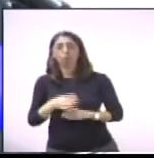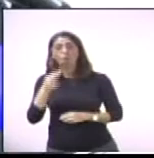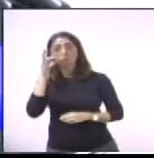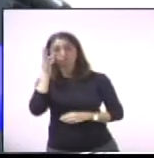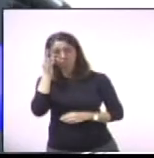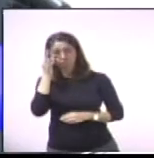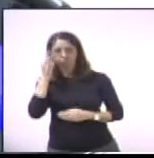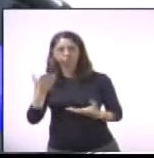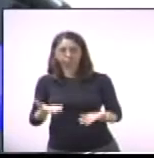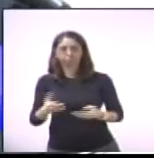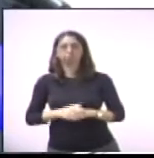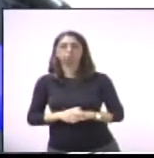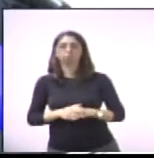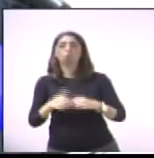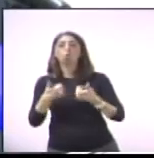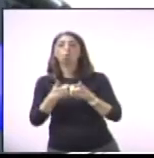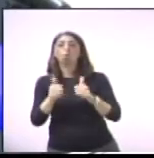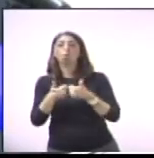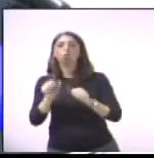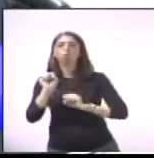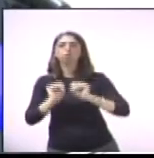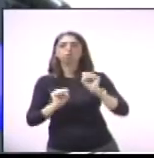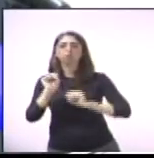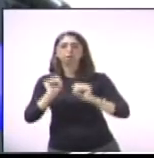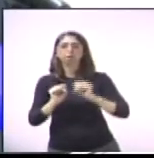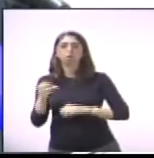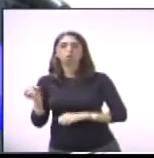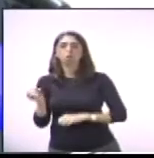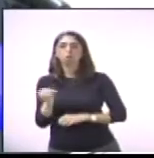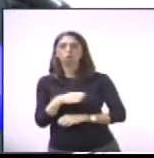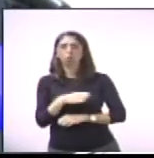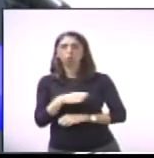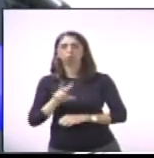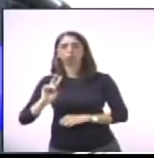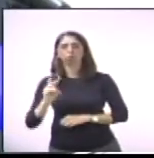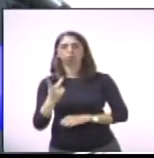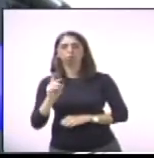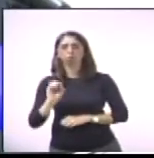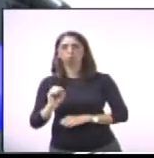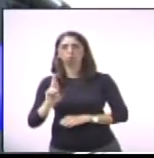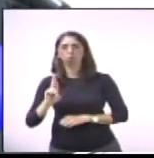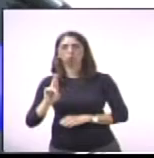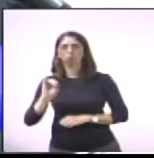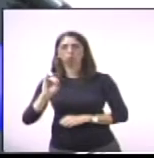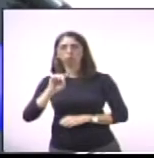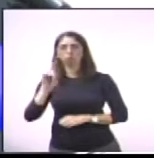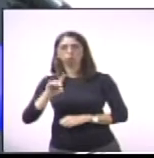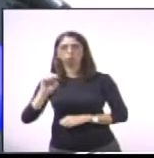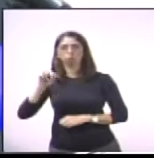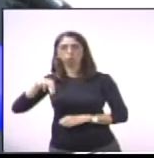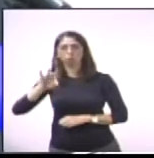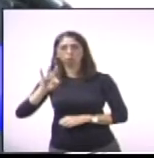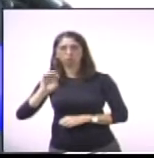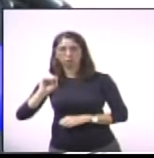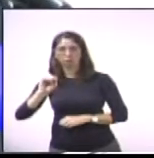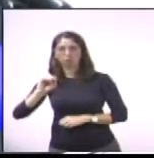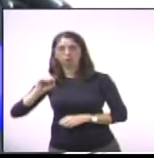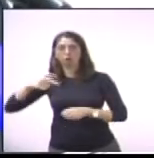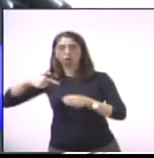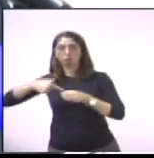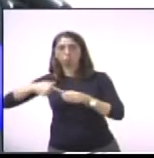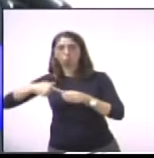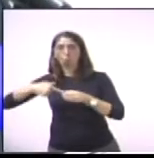o ônibus da empresa Novo Horizonte, sem combustível, para levar os universitários para a